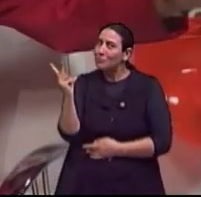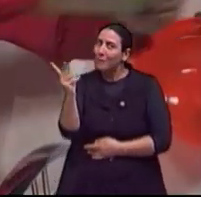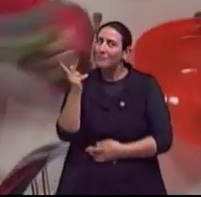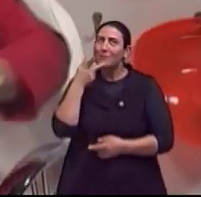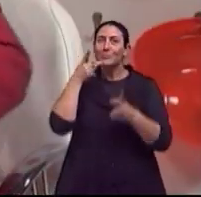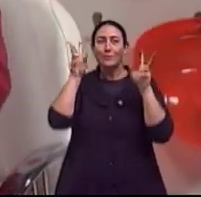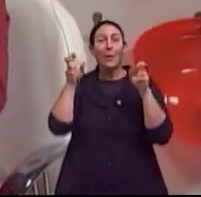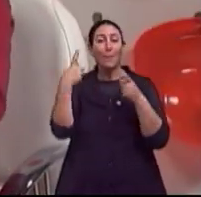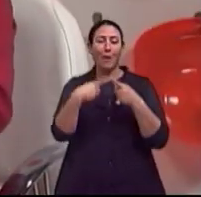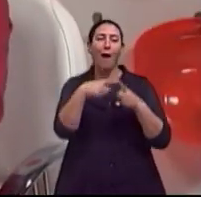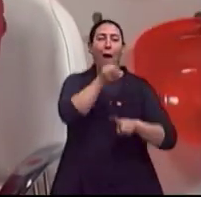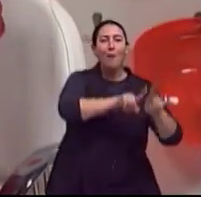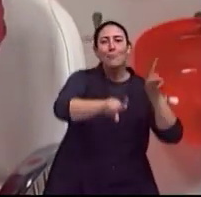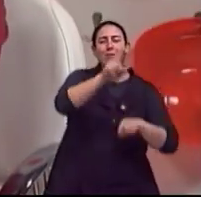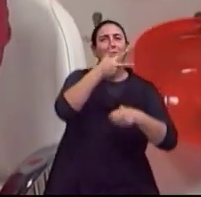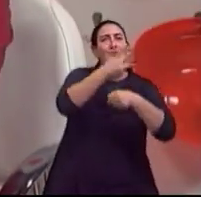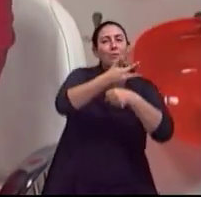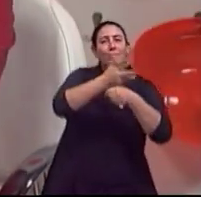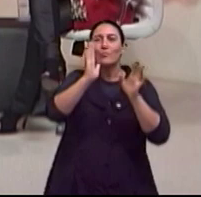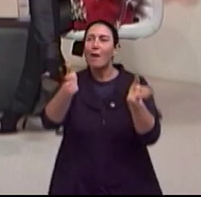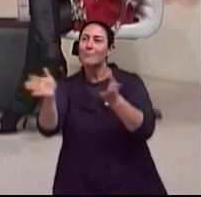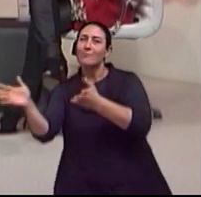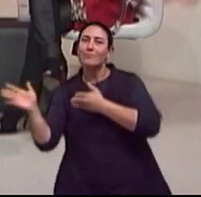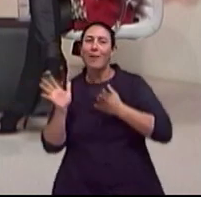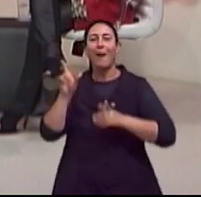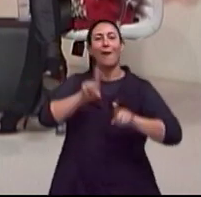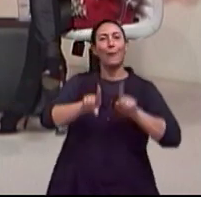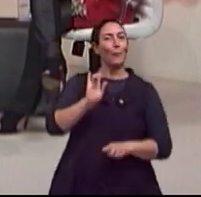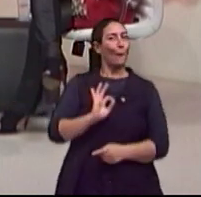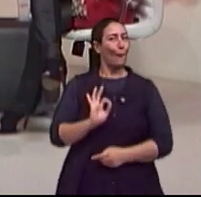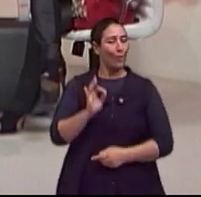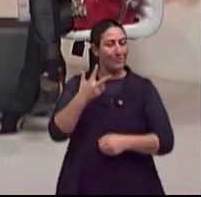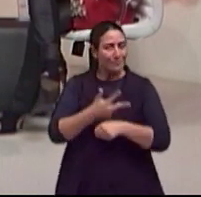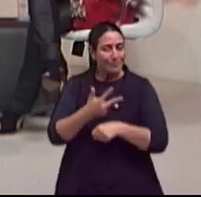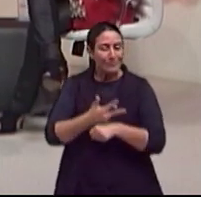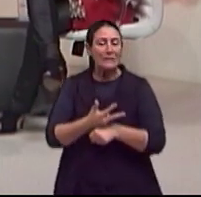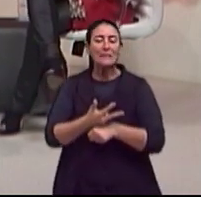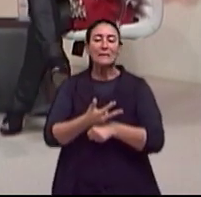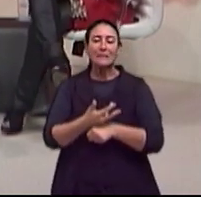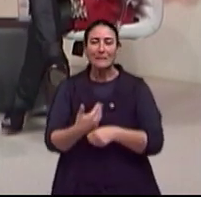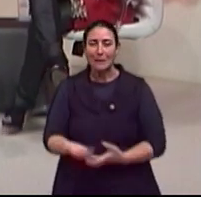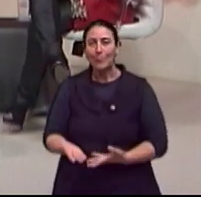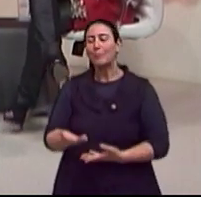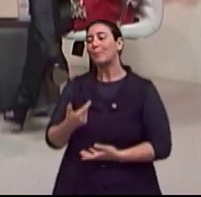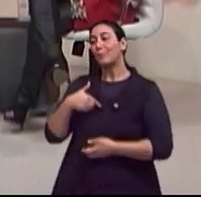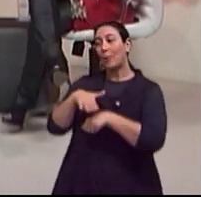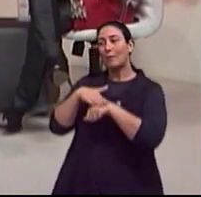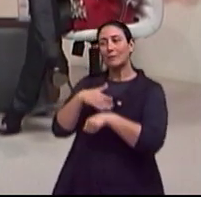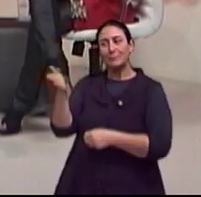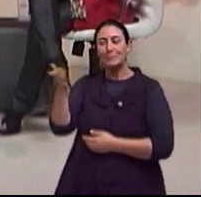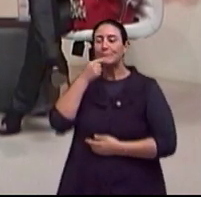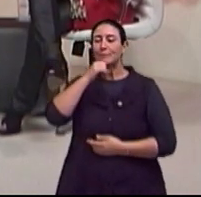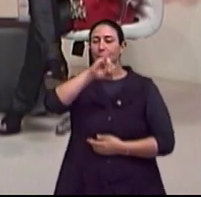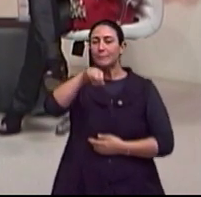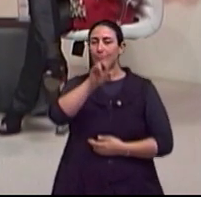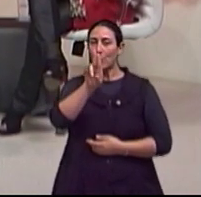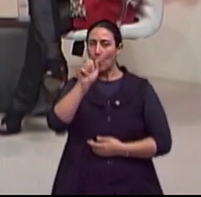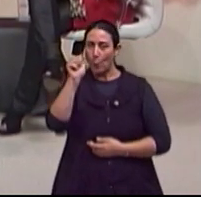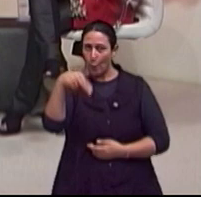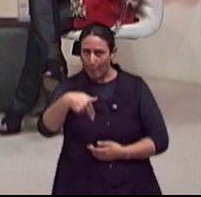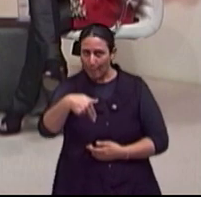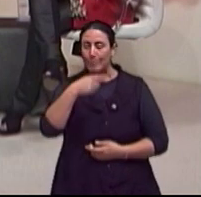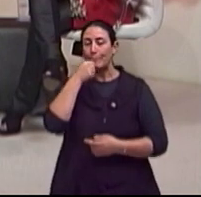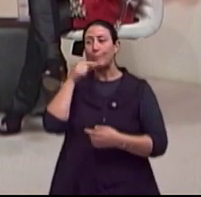né? Já chegou por aqui, né? A gente vai agora conversar sobre isso. Juan, um grande prazer te ter aqui no estúdio um cineasta